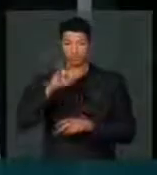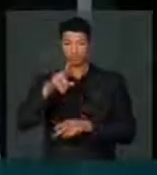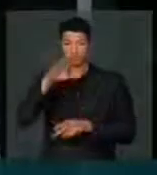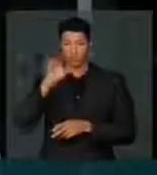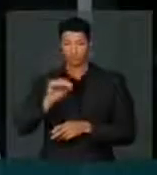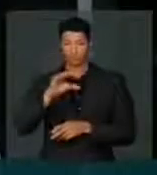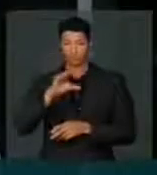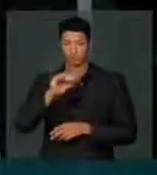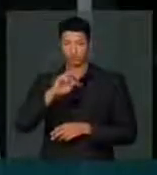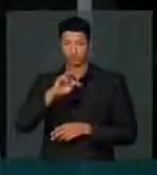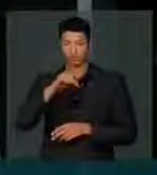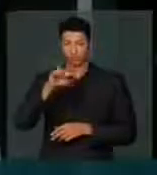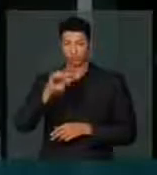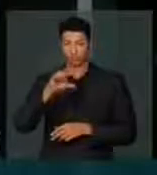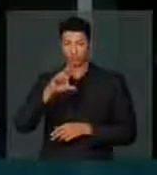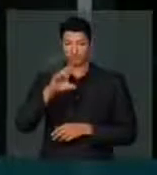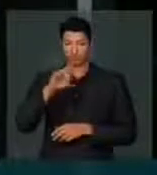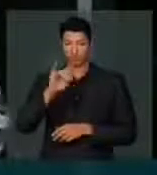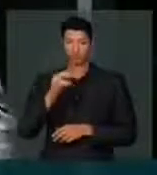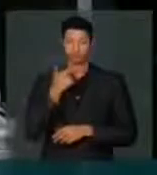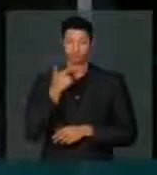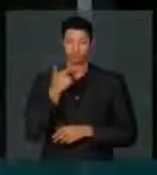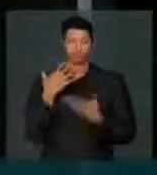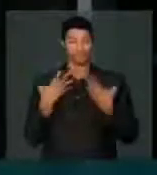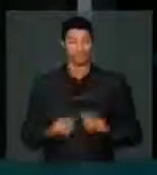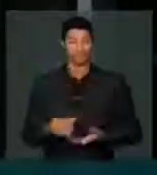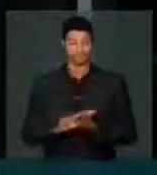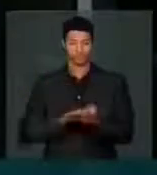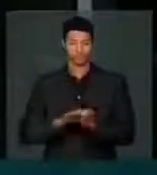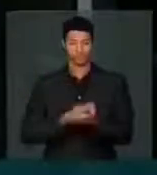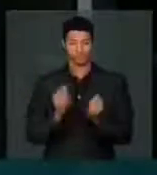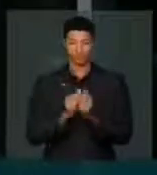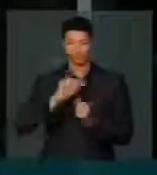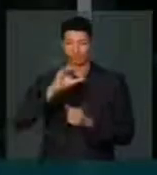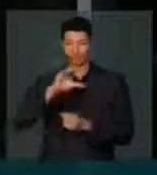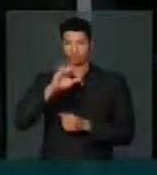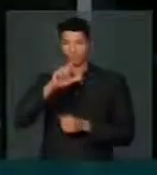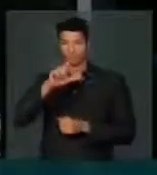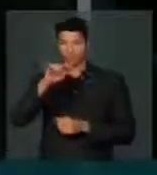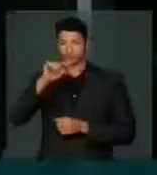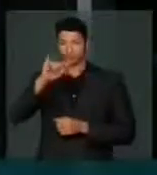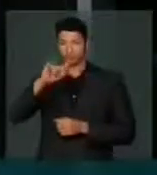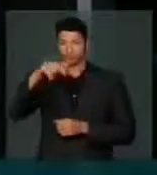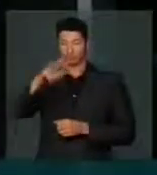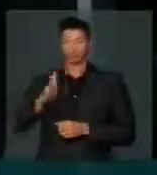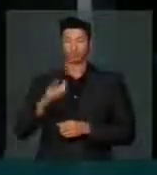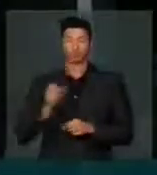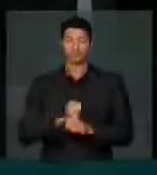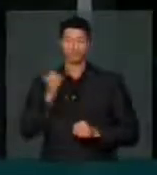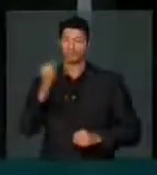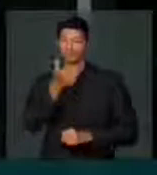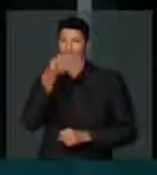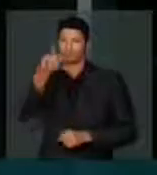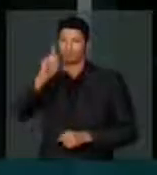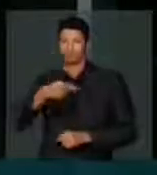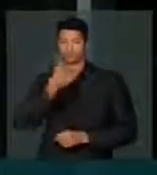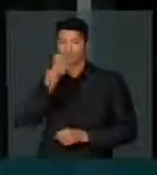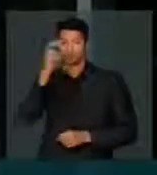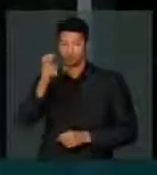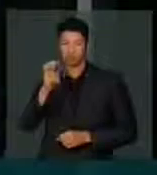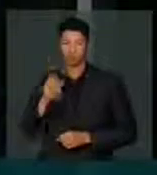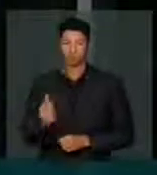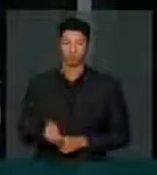do cartão de crédito. Não pode-se admitir que com a taxa Selic, que já é alta, de 14,25,